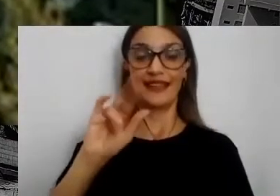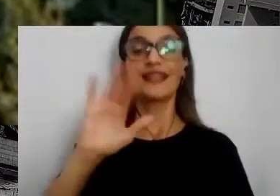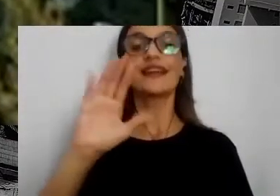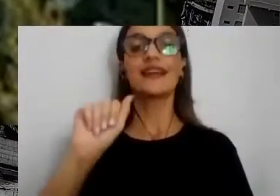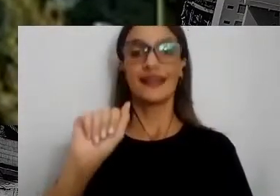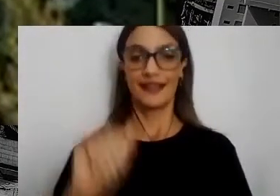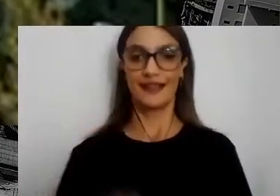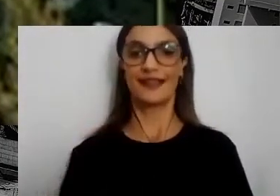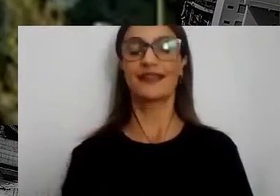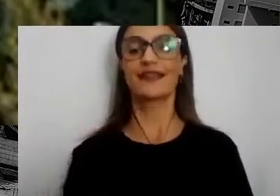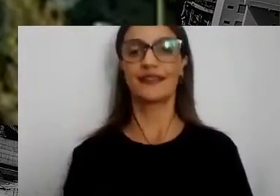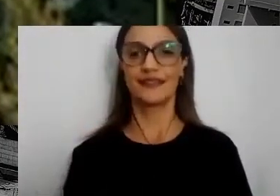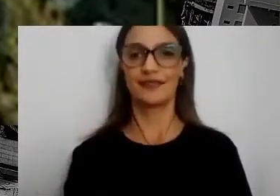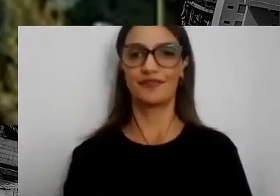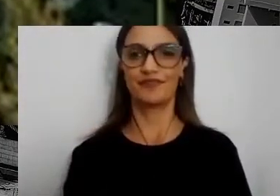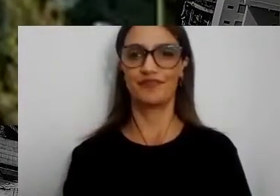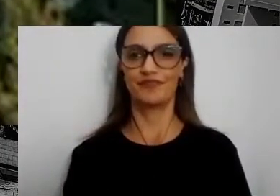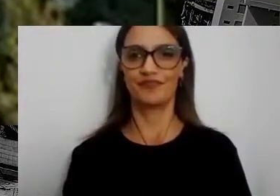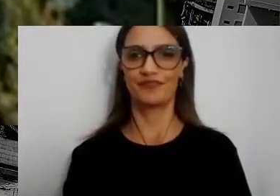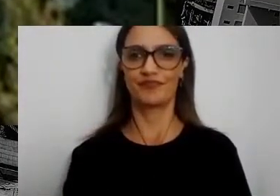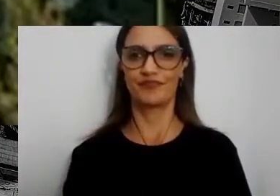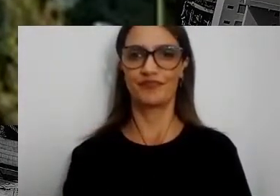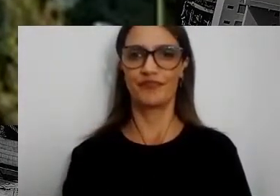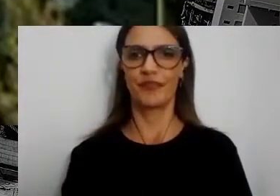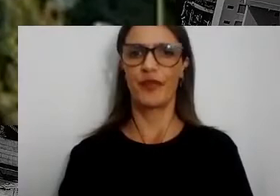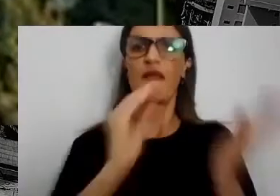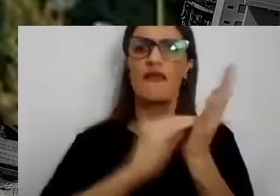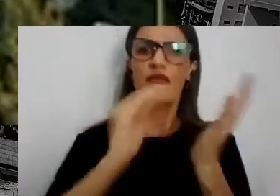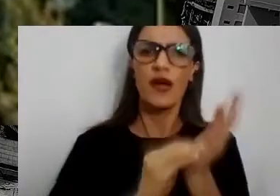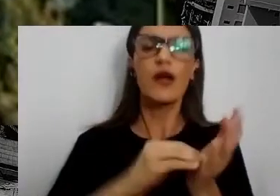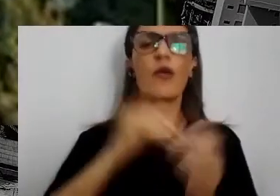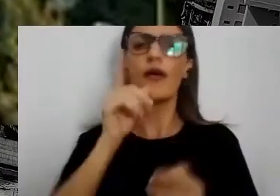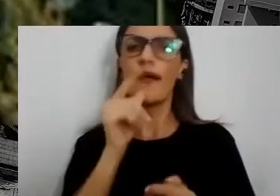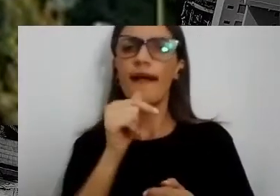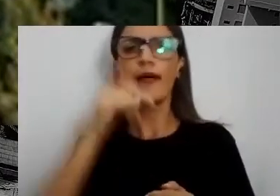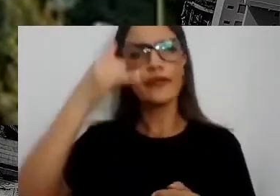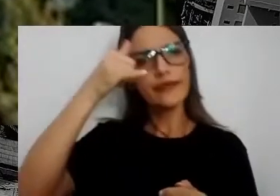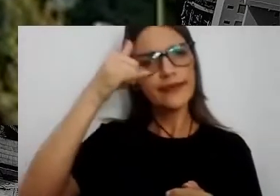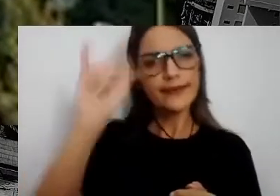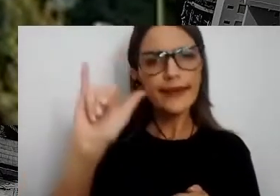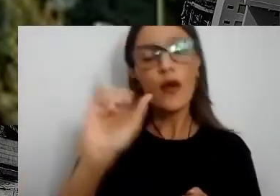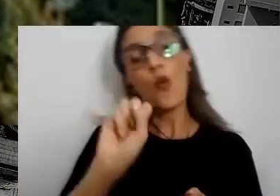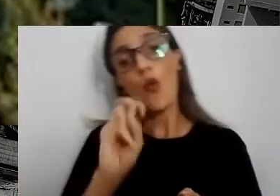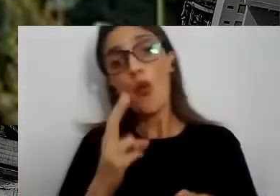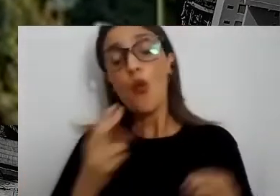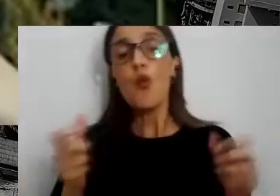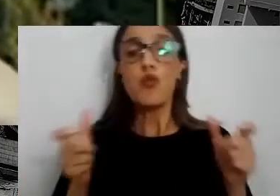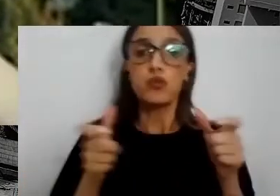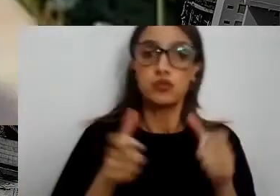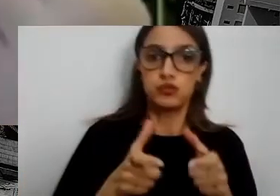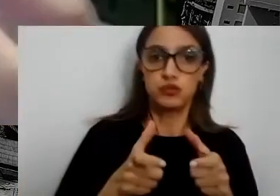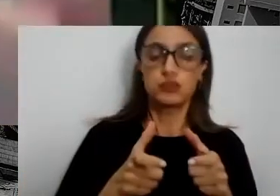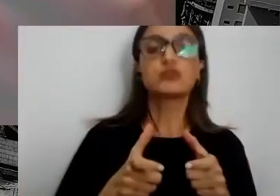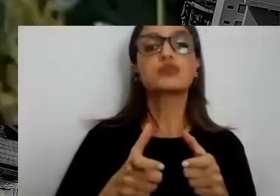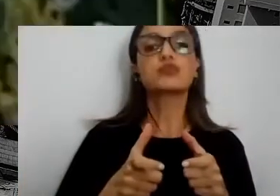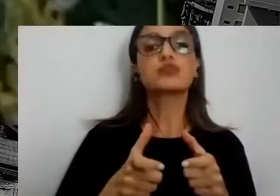de água podem ser evitados ou podem ser minimizados. Outro exemplo de buscar